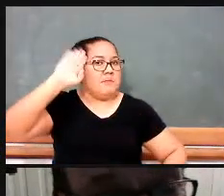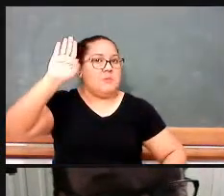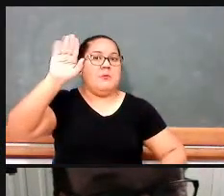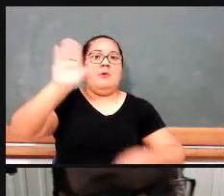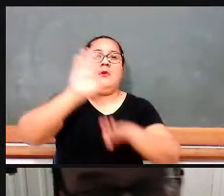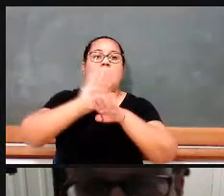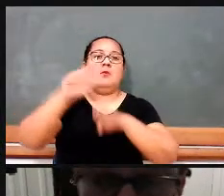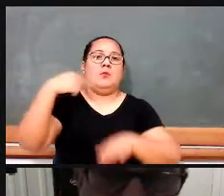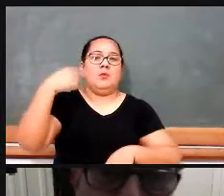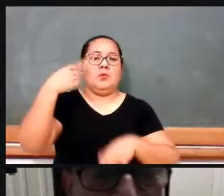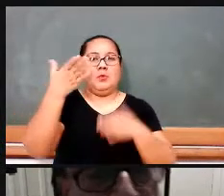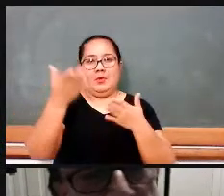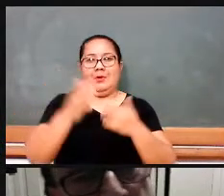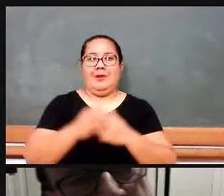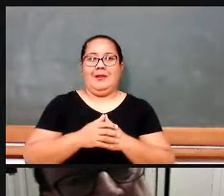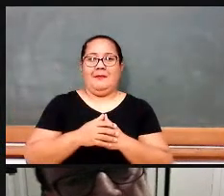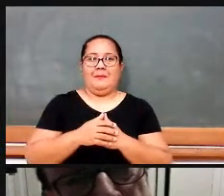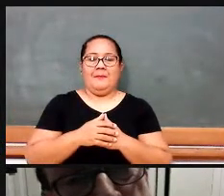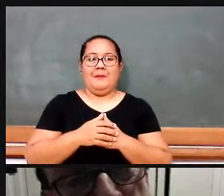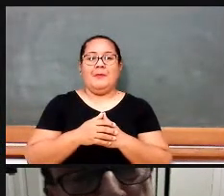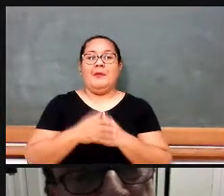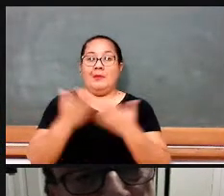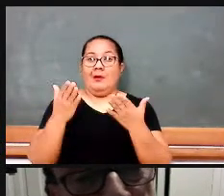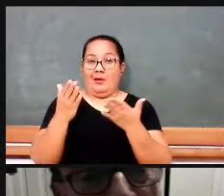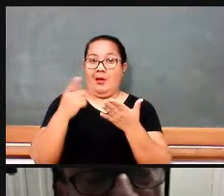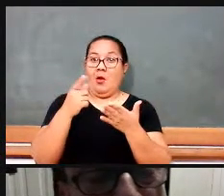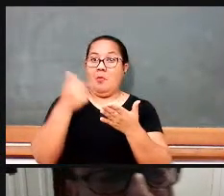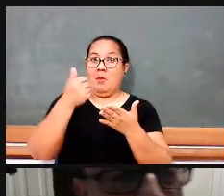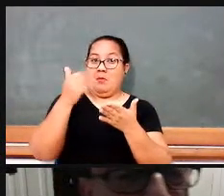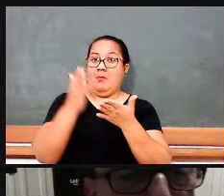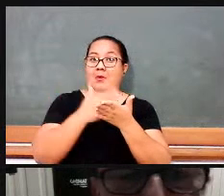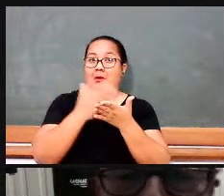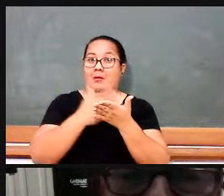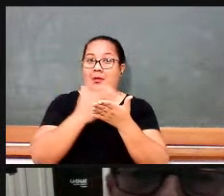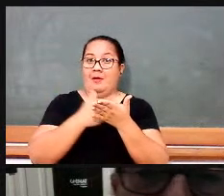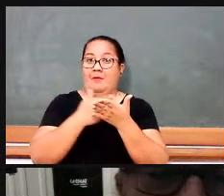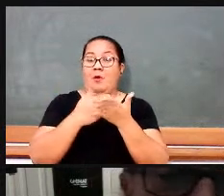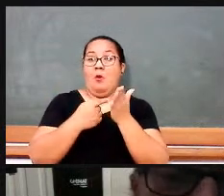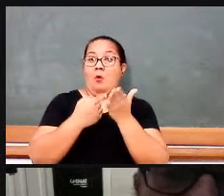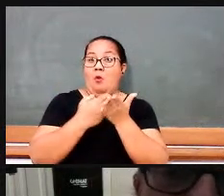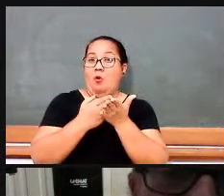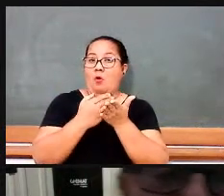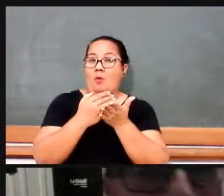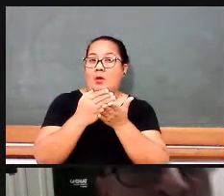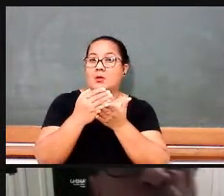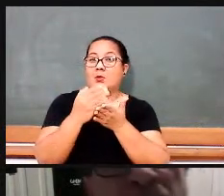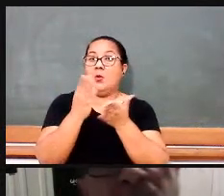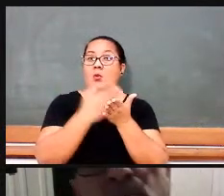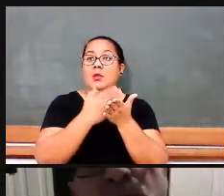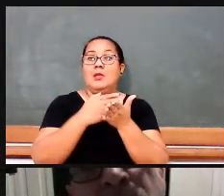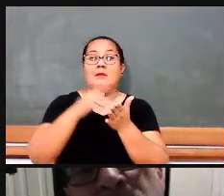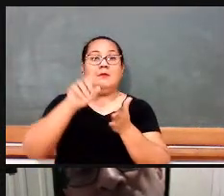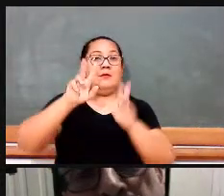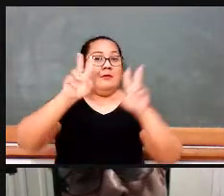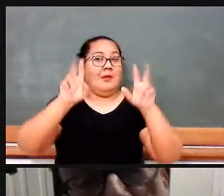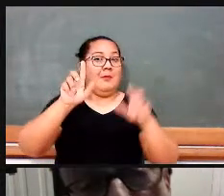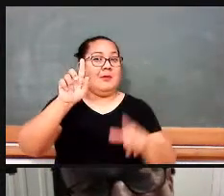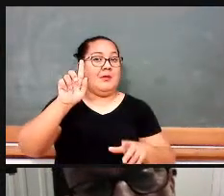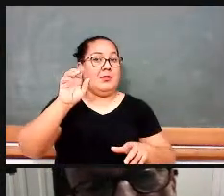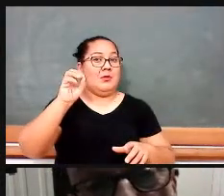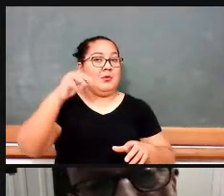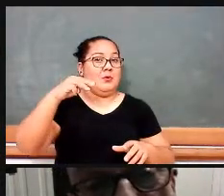livros, como tinha que fazer exame de geometria, começaram a aparecer livros de geometria, agora não mais